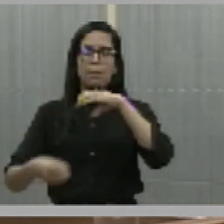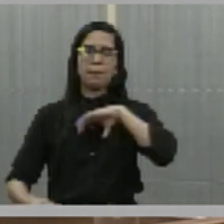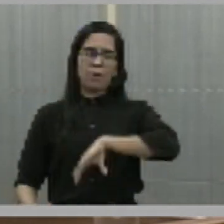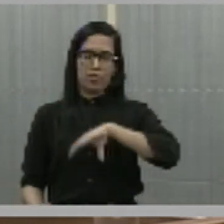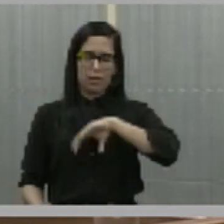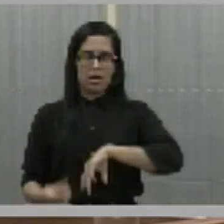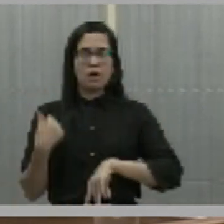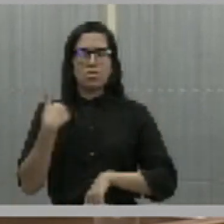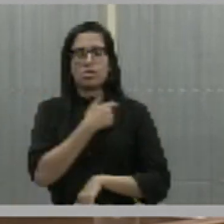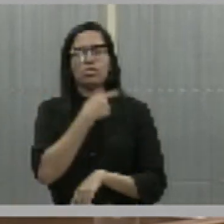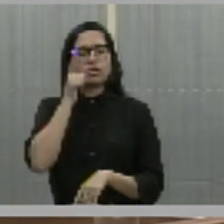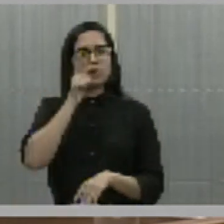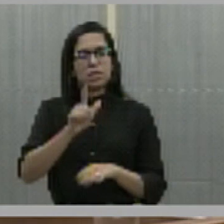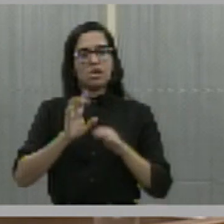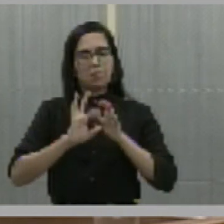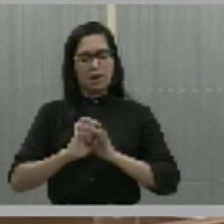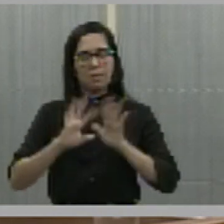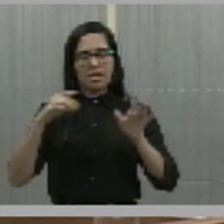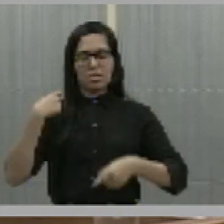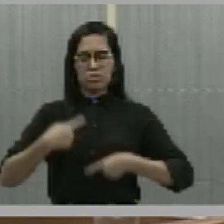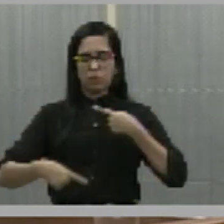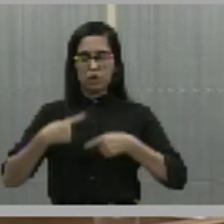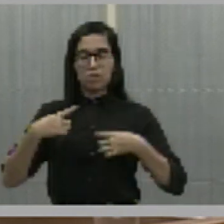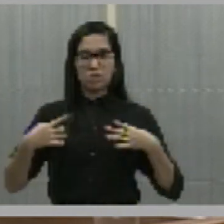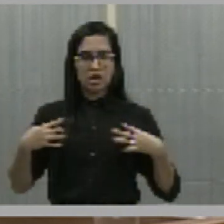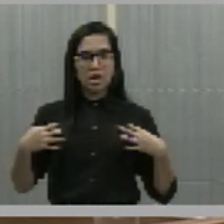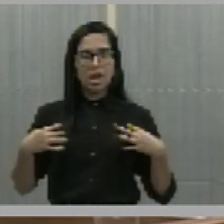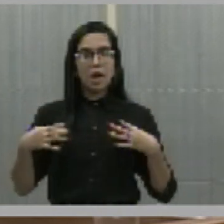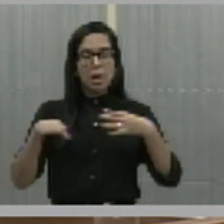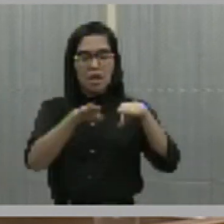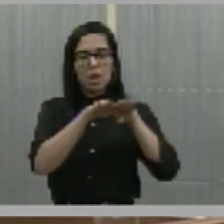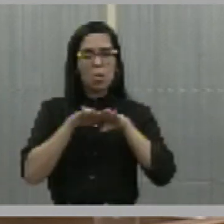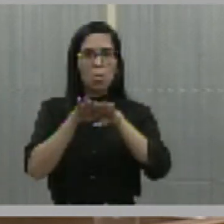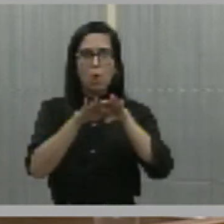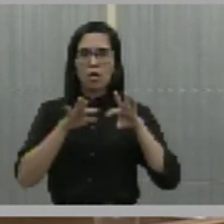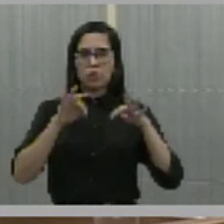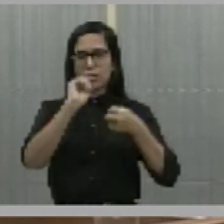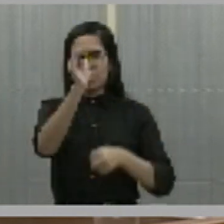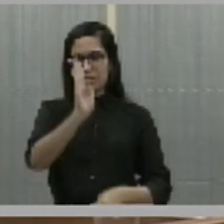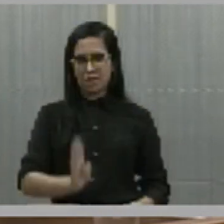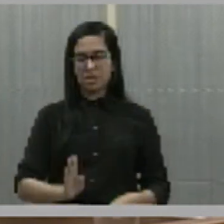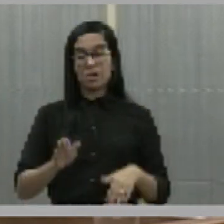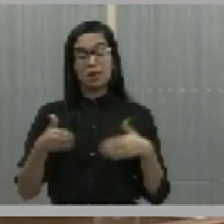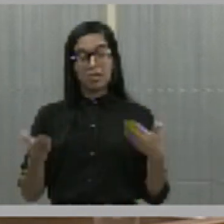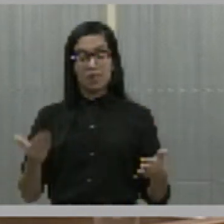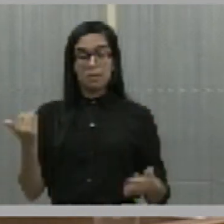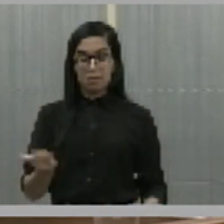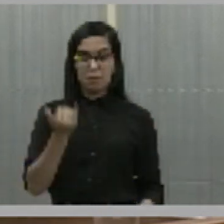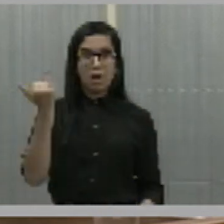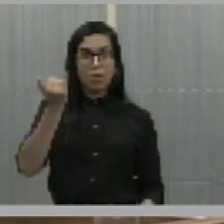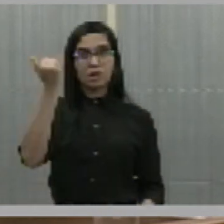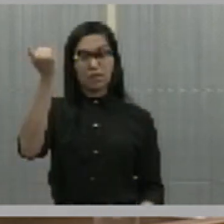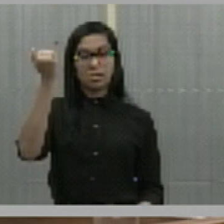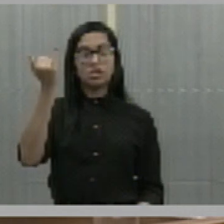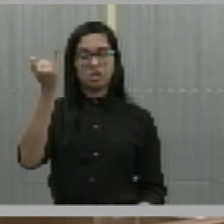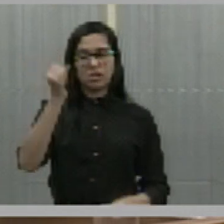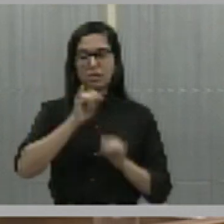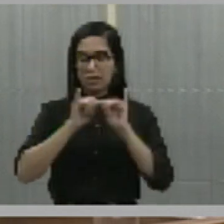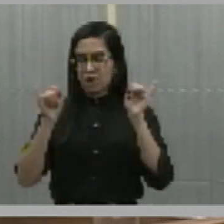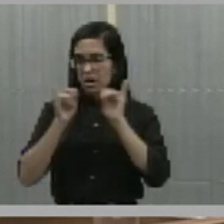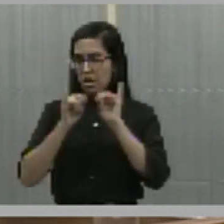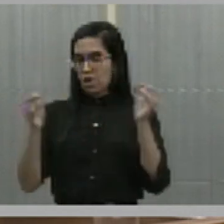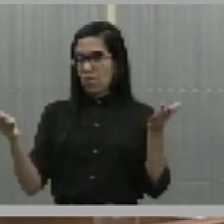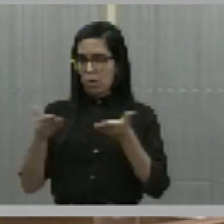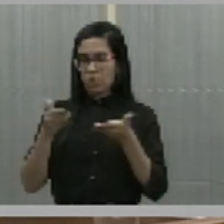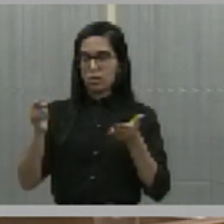nosso território nacional. Acho muito importante nós fazermos esse registro, porque hoje é uma data que se comemora os